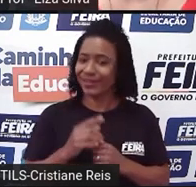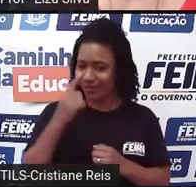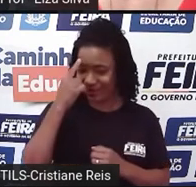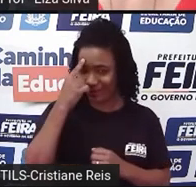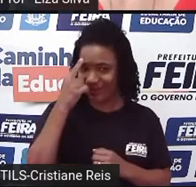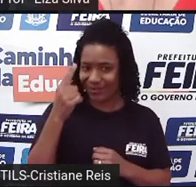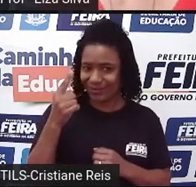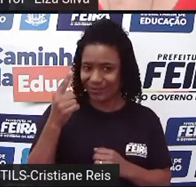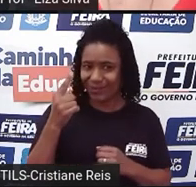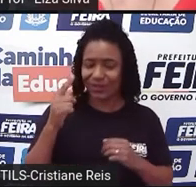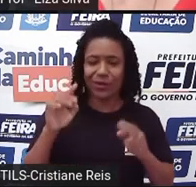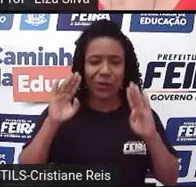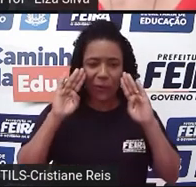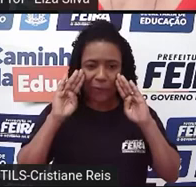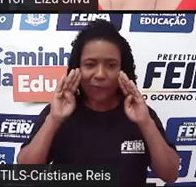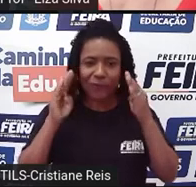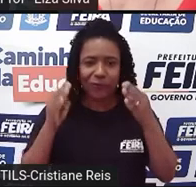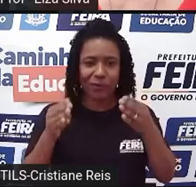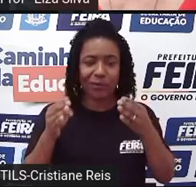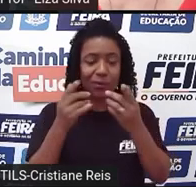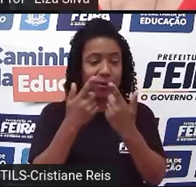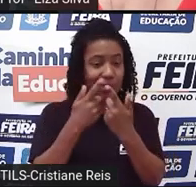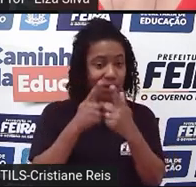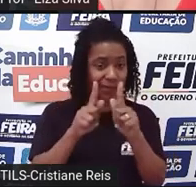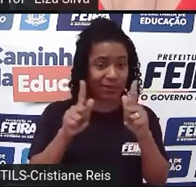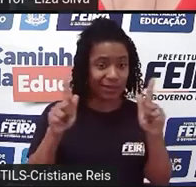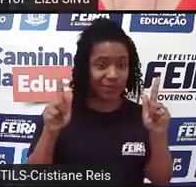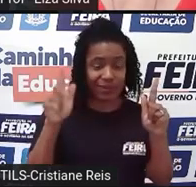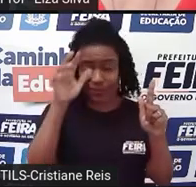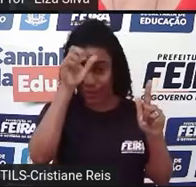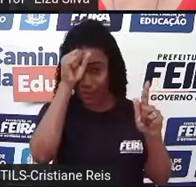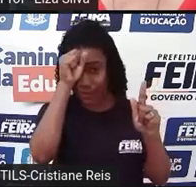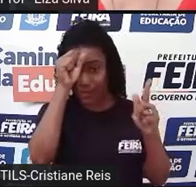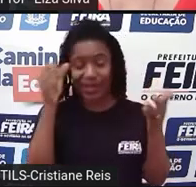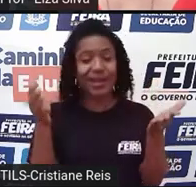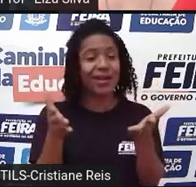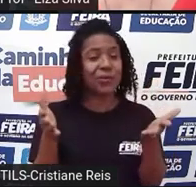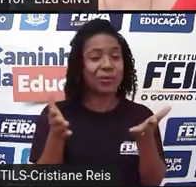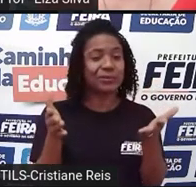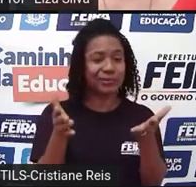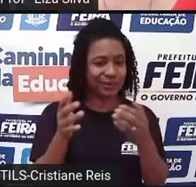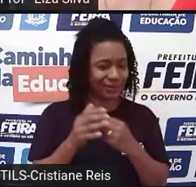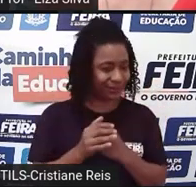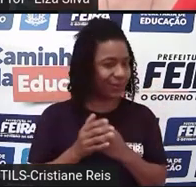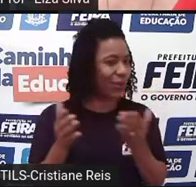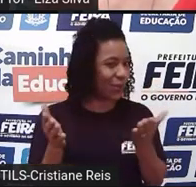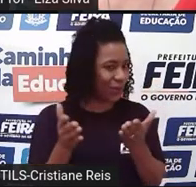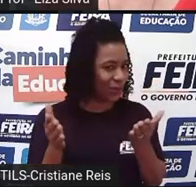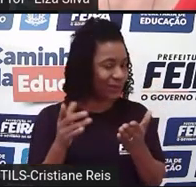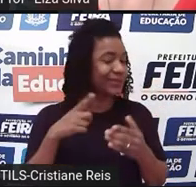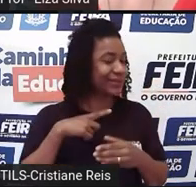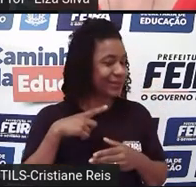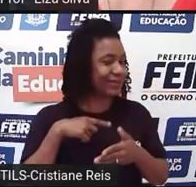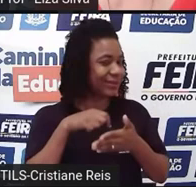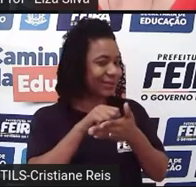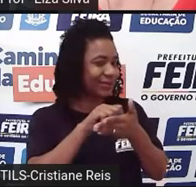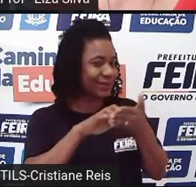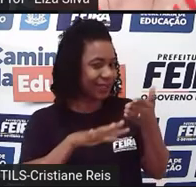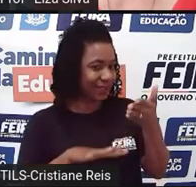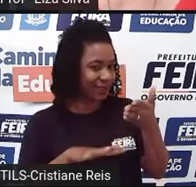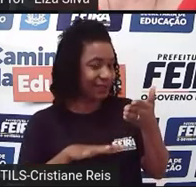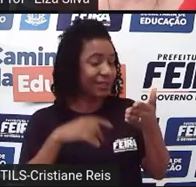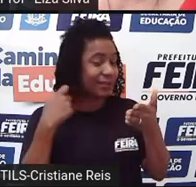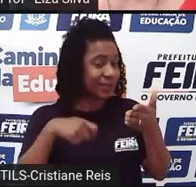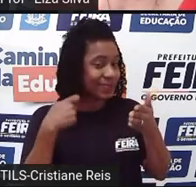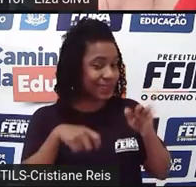hoje. E eu gostaria que vocês prestassem bastante atenção justamente porque eu tenho um desafio para vocês agora e vocês vão